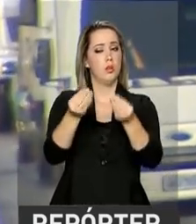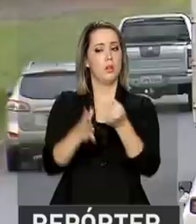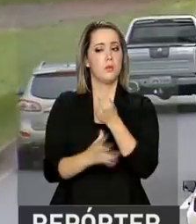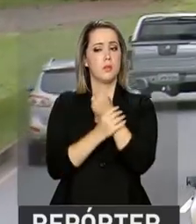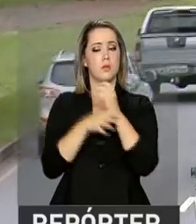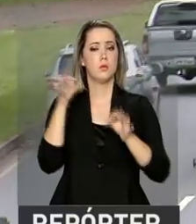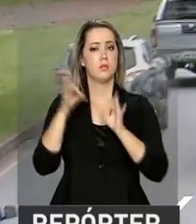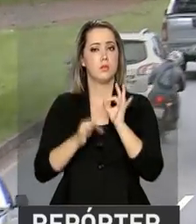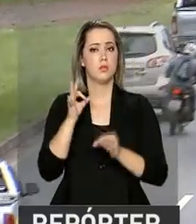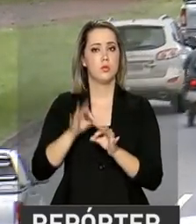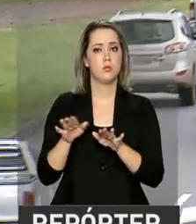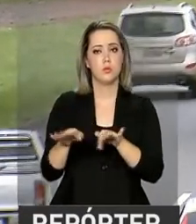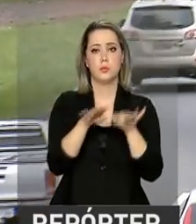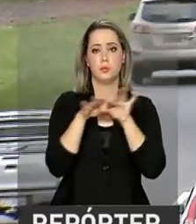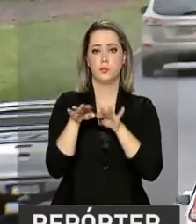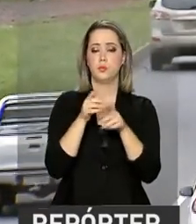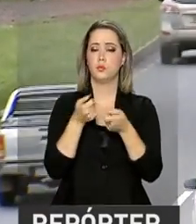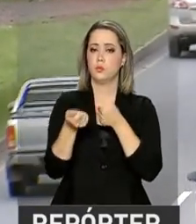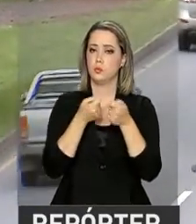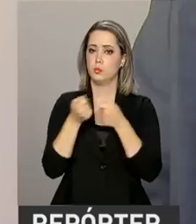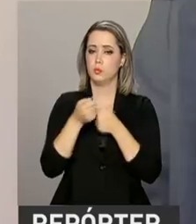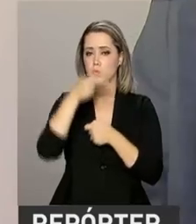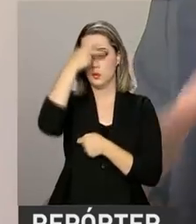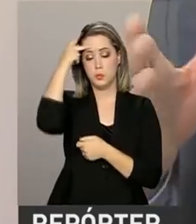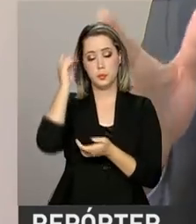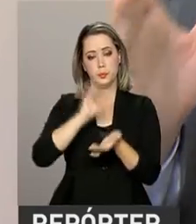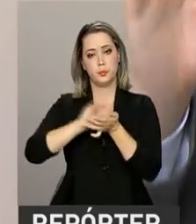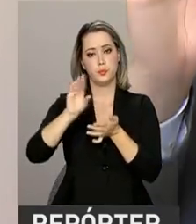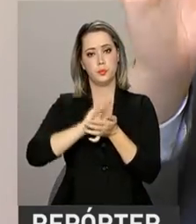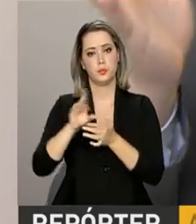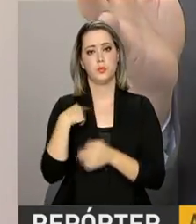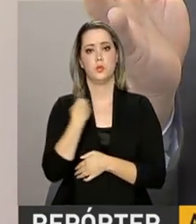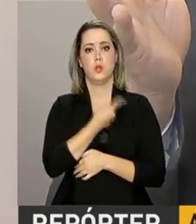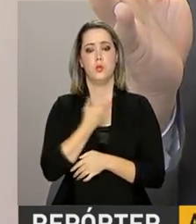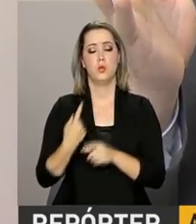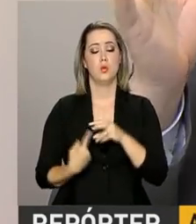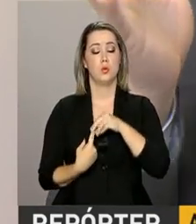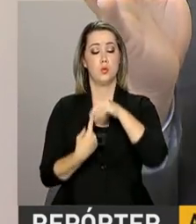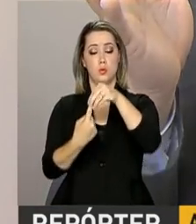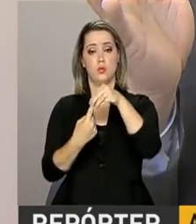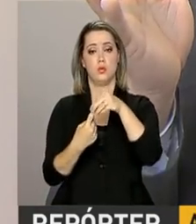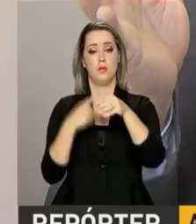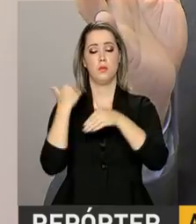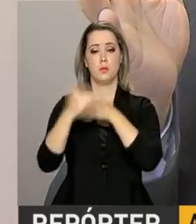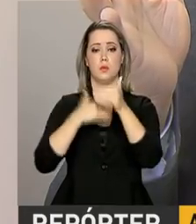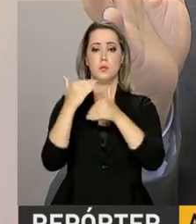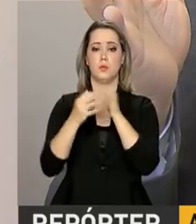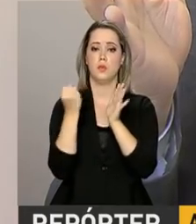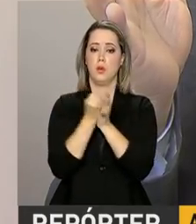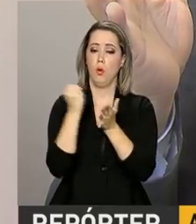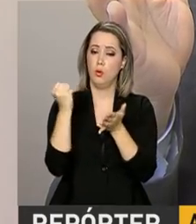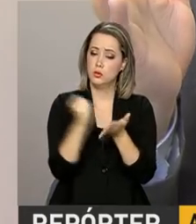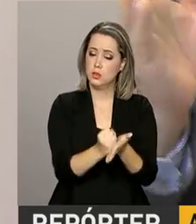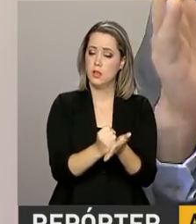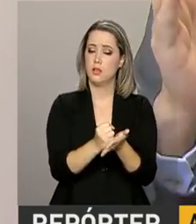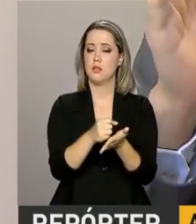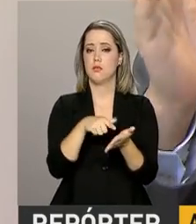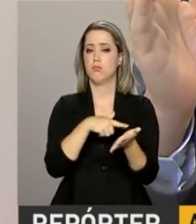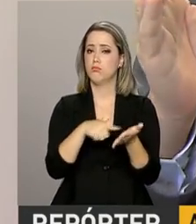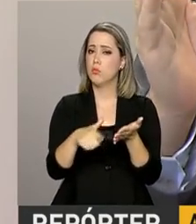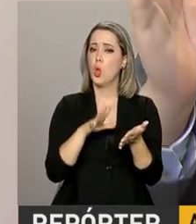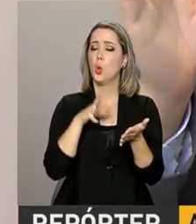jurídica e estabilidade regulatória aos investidores. A gente unificou a tramitação da contratação dos projetos, ou seja,